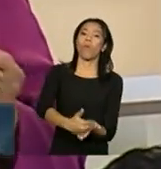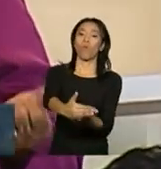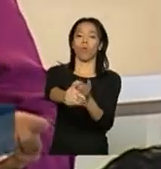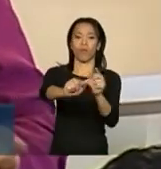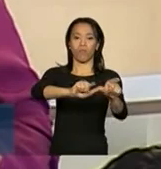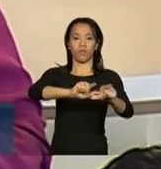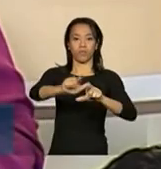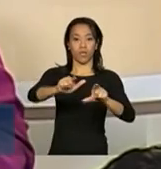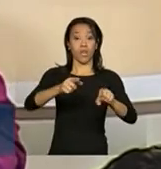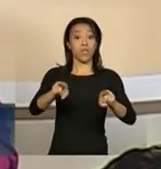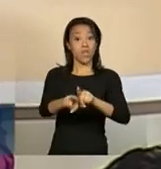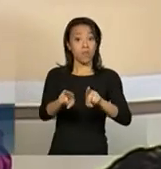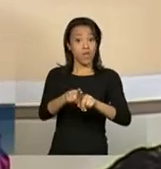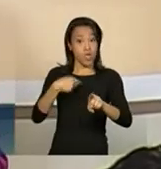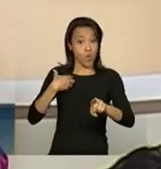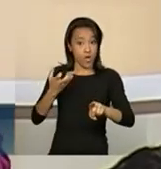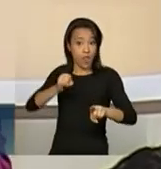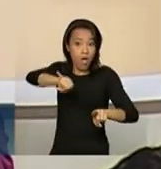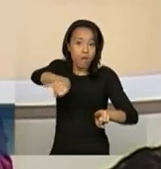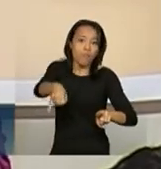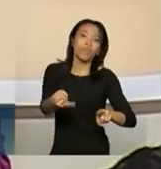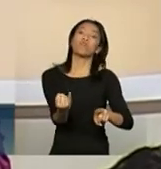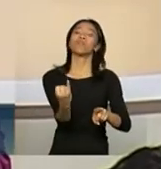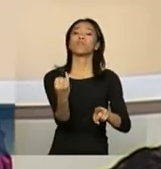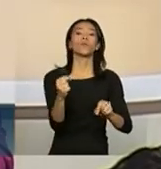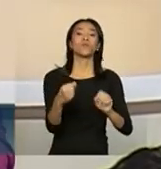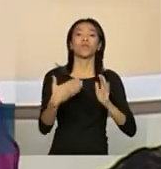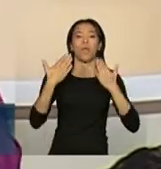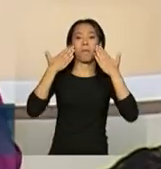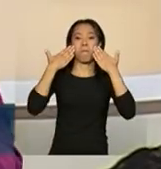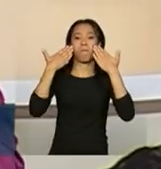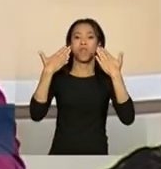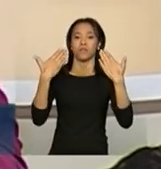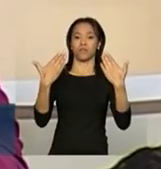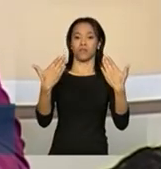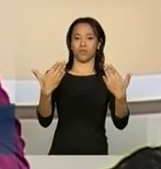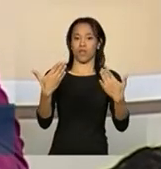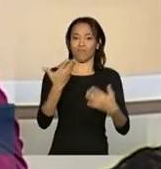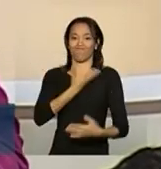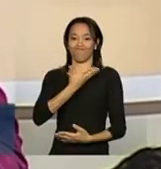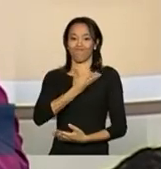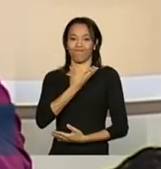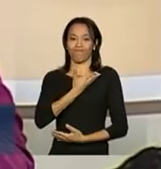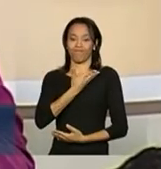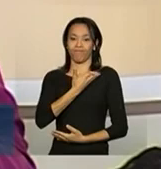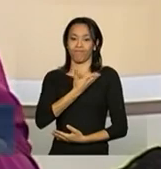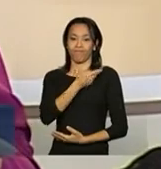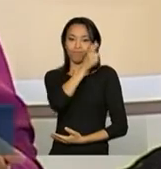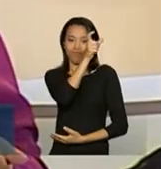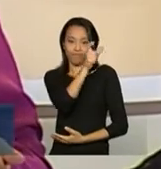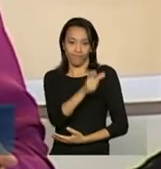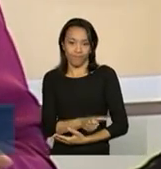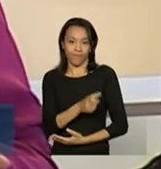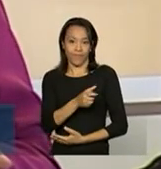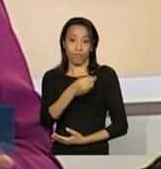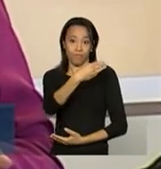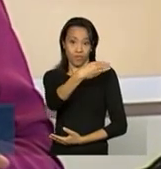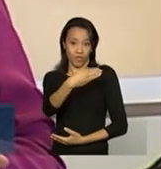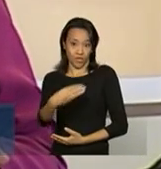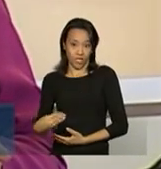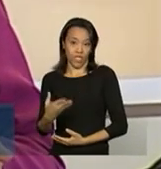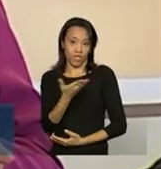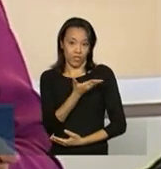Eu quero também aproveitar e apresentar a companheira, vice-ministra de saúde,